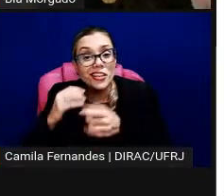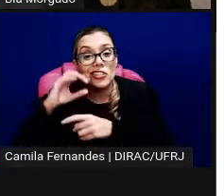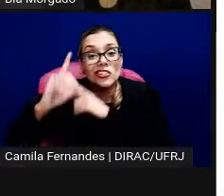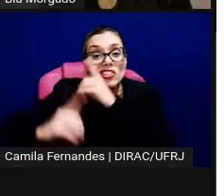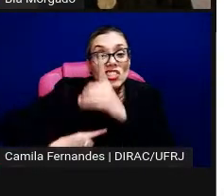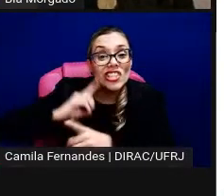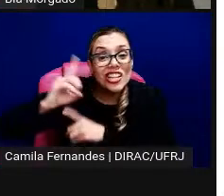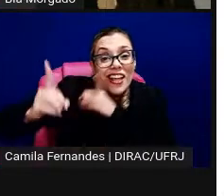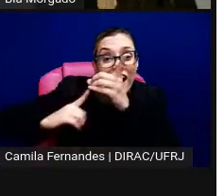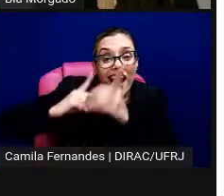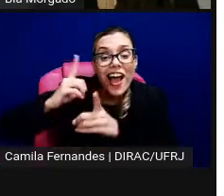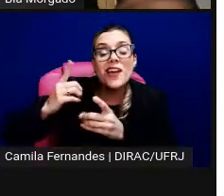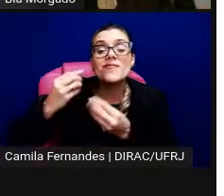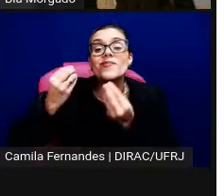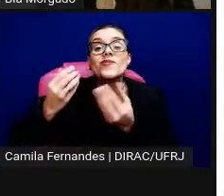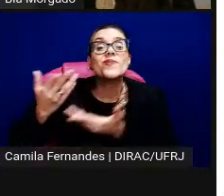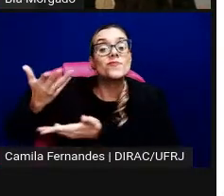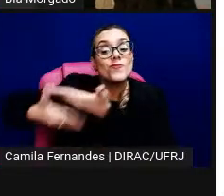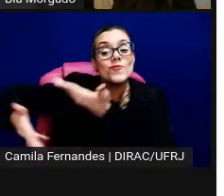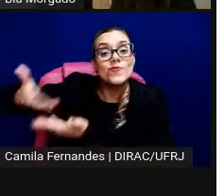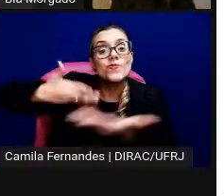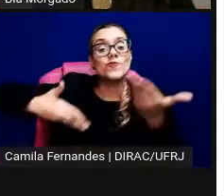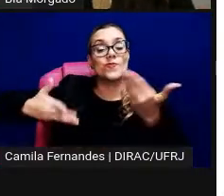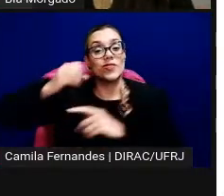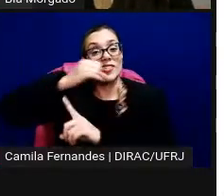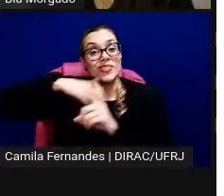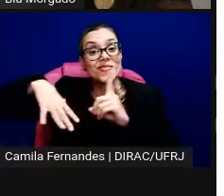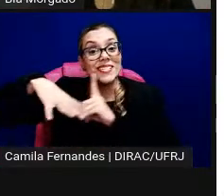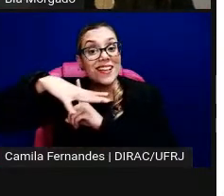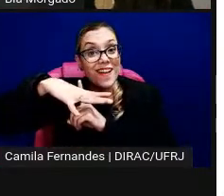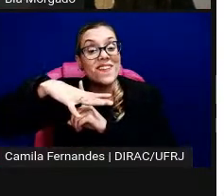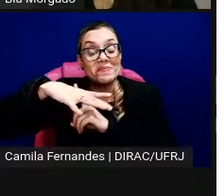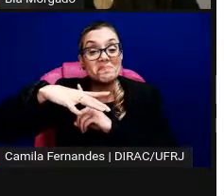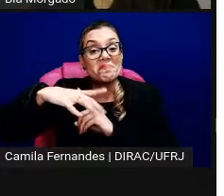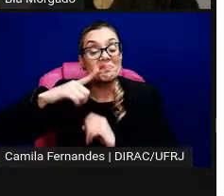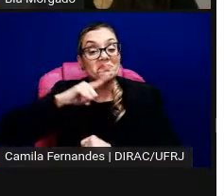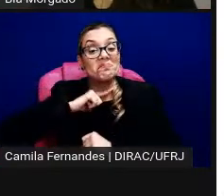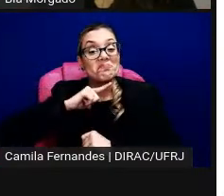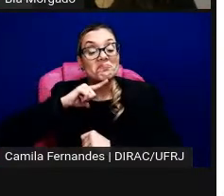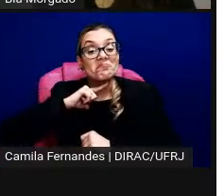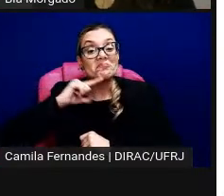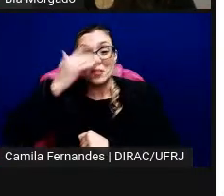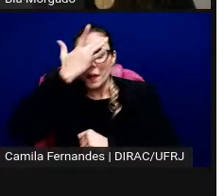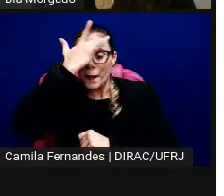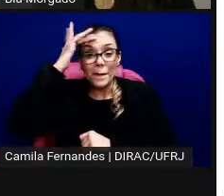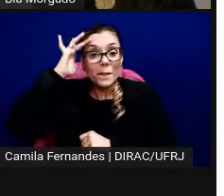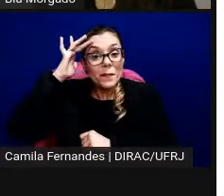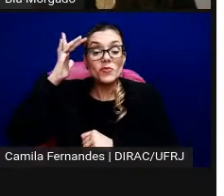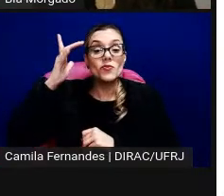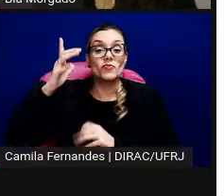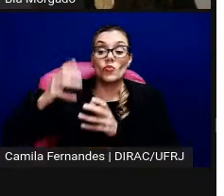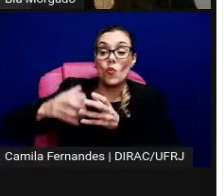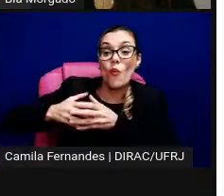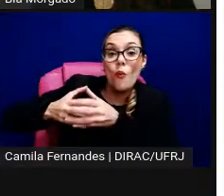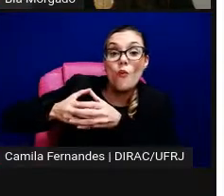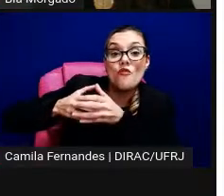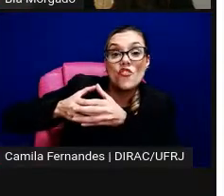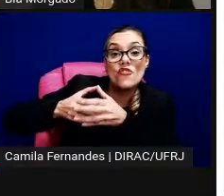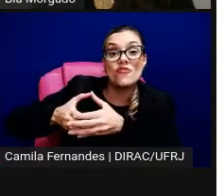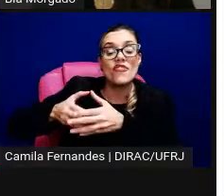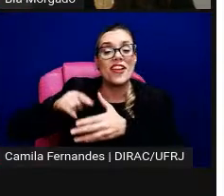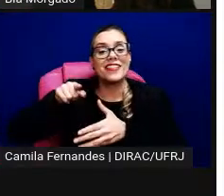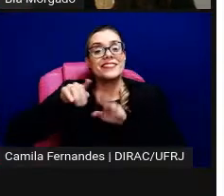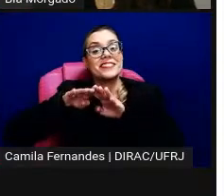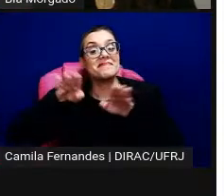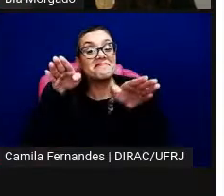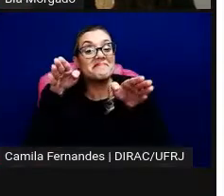sociabilidade de solidariedade pessoas que passaram a criar relações de convivência a partir dessa mesa a partir